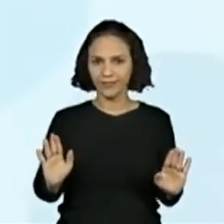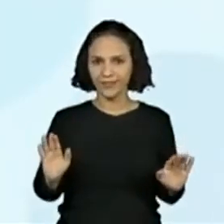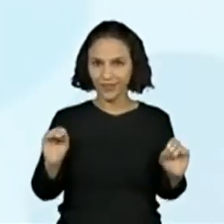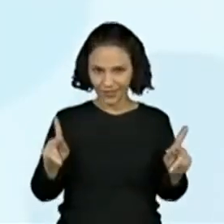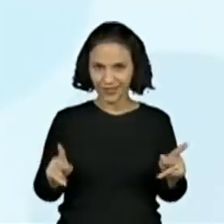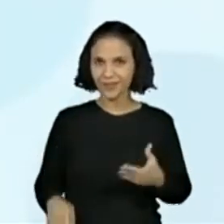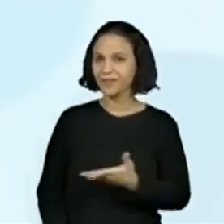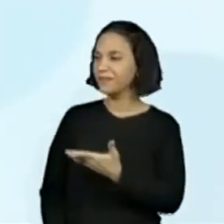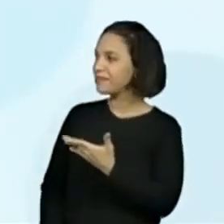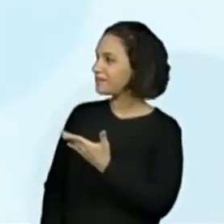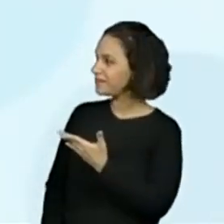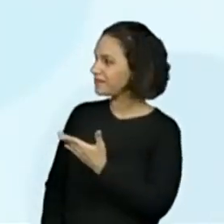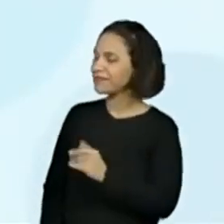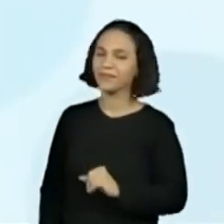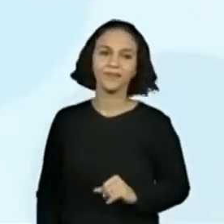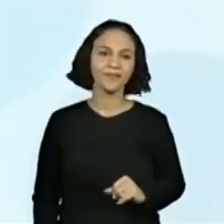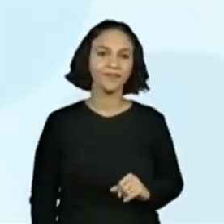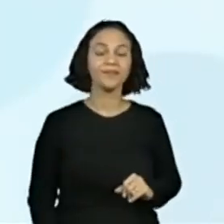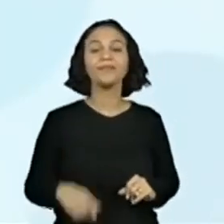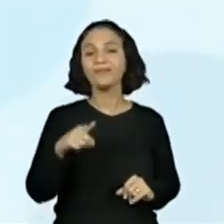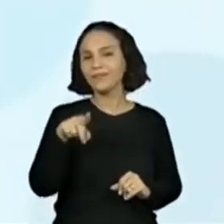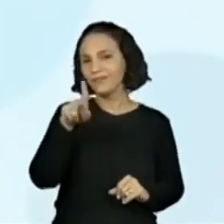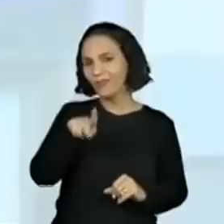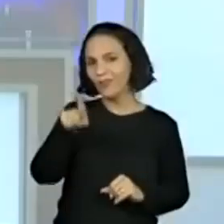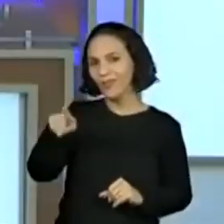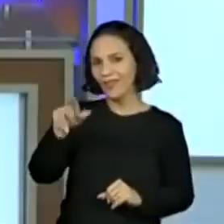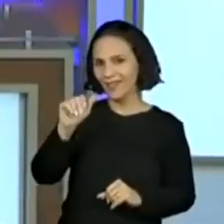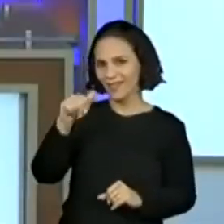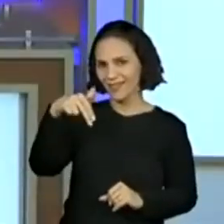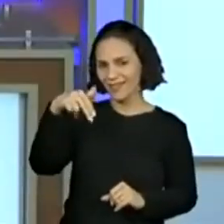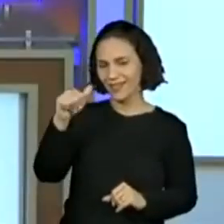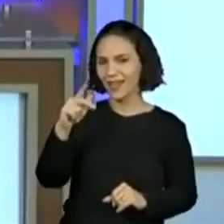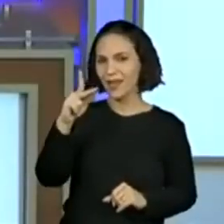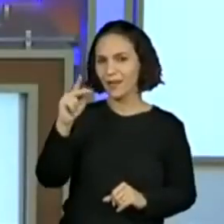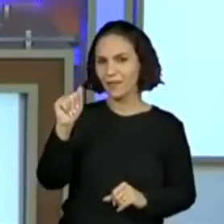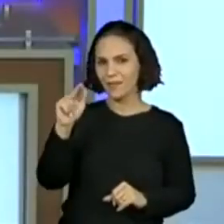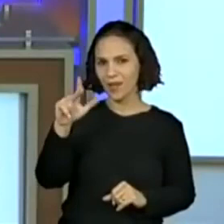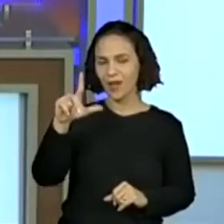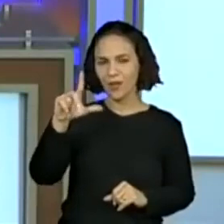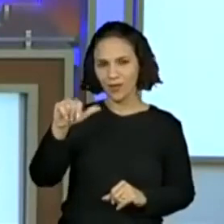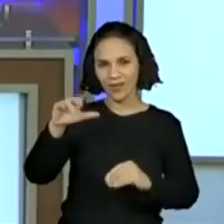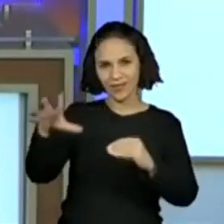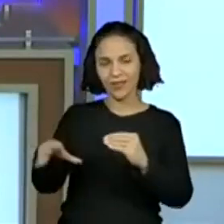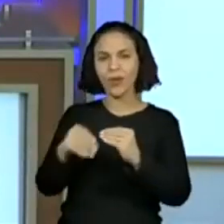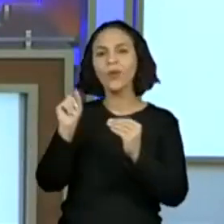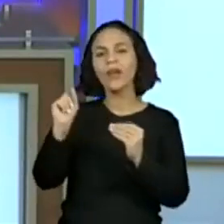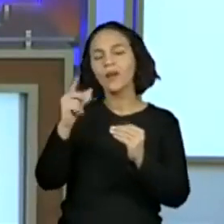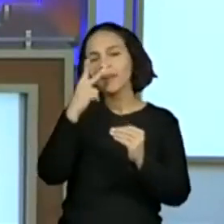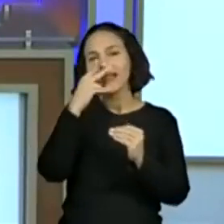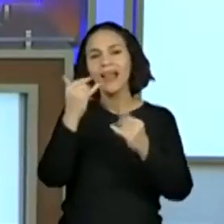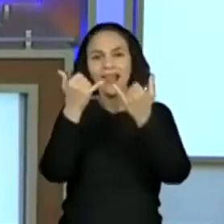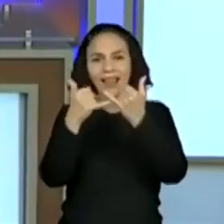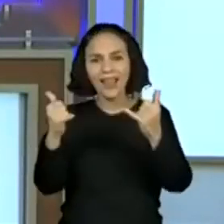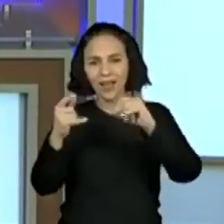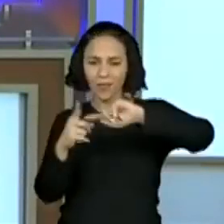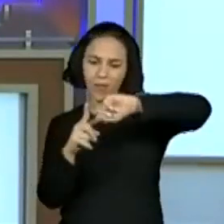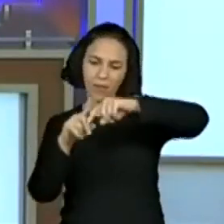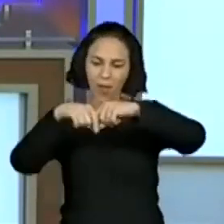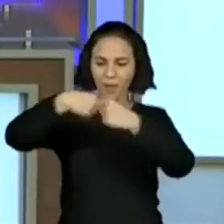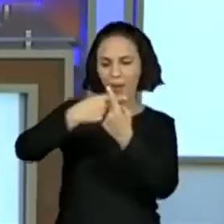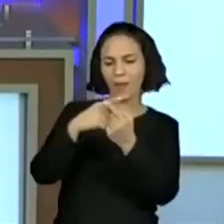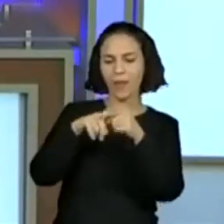Isso, ó. A professora Ana Paula complementou me dizendo assim, o cruzamento de linhas, né? Essas figuras que há o cruzamento de linhas.